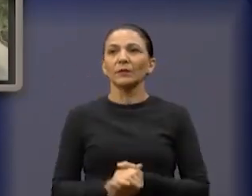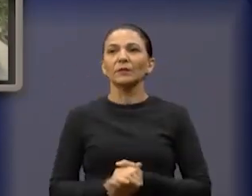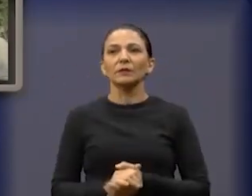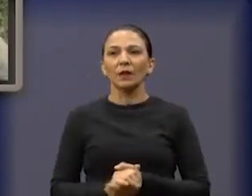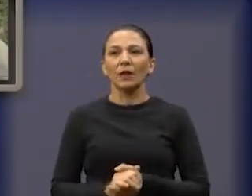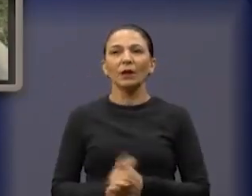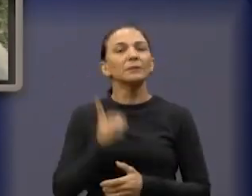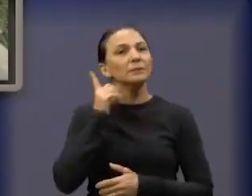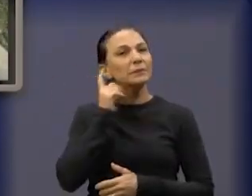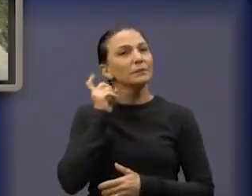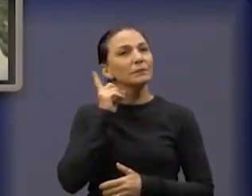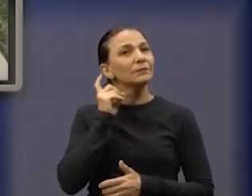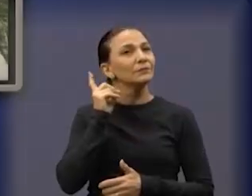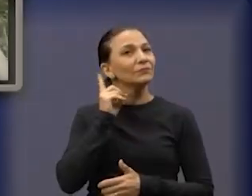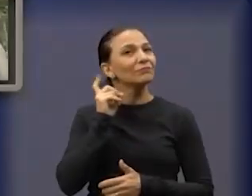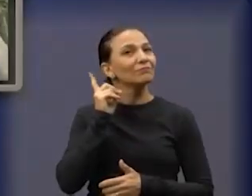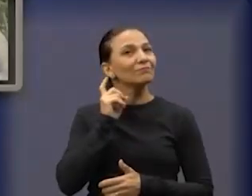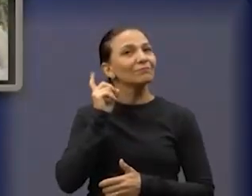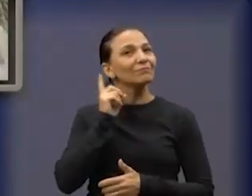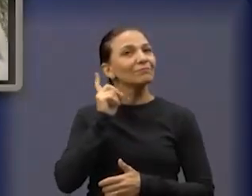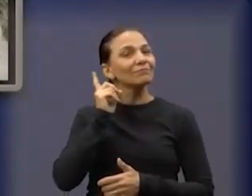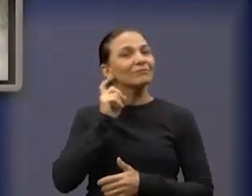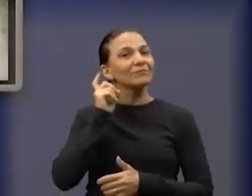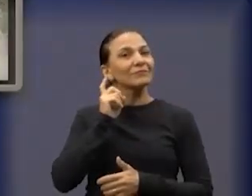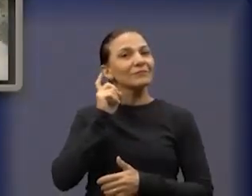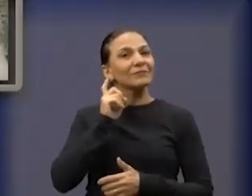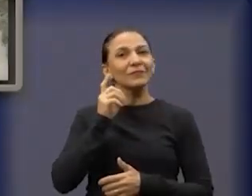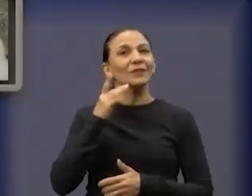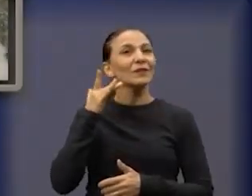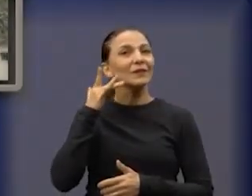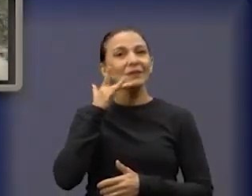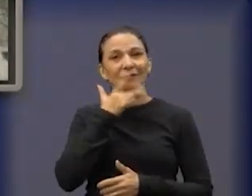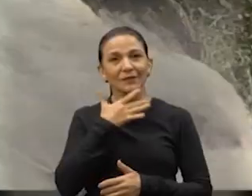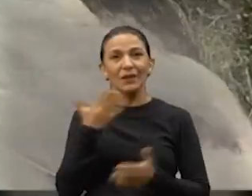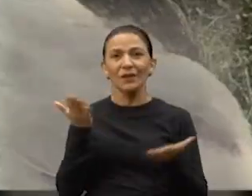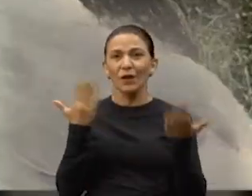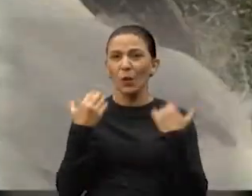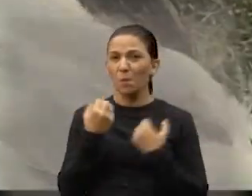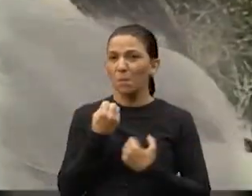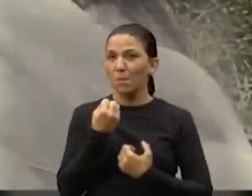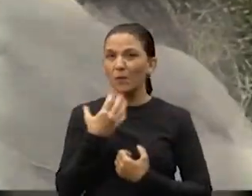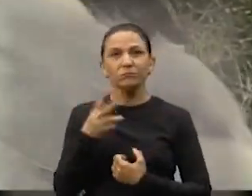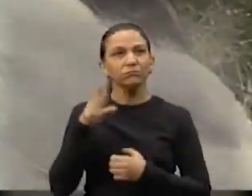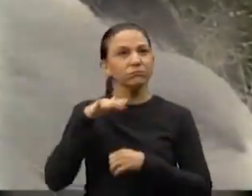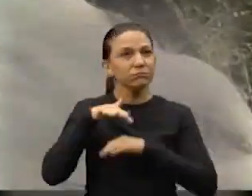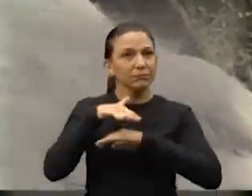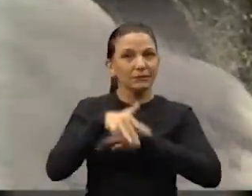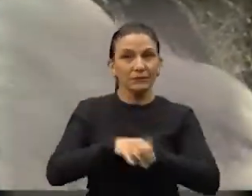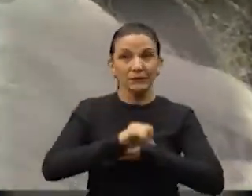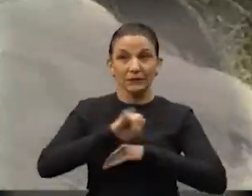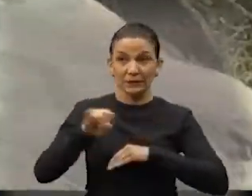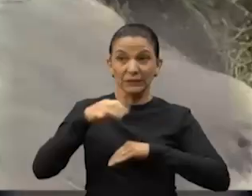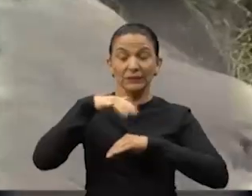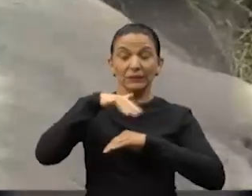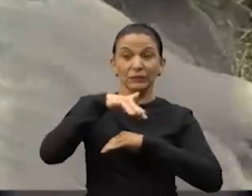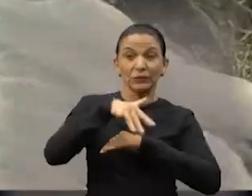barulhinho da cachoeira, hein? É, delícia. E no calorzinho desse, hein? Se fosse uma cachoeira,